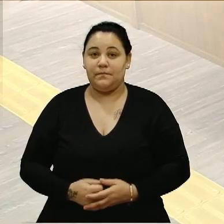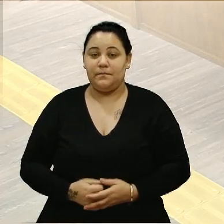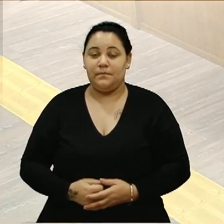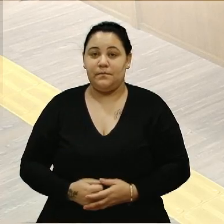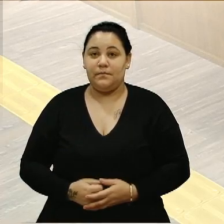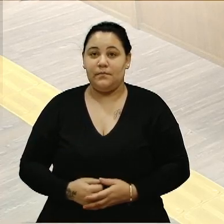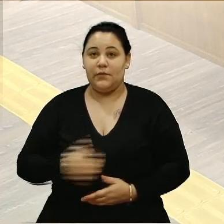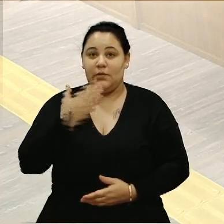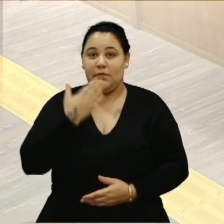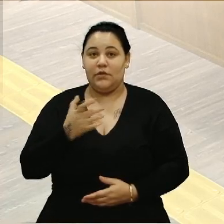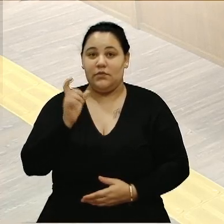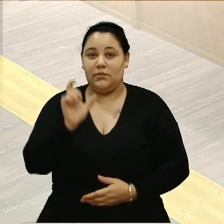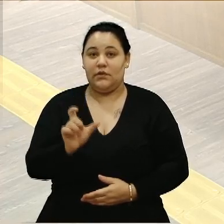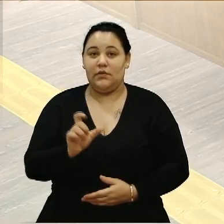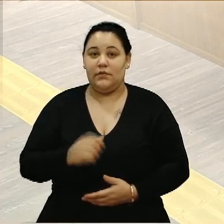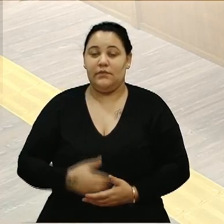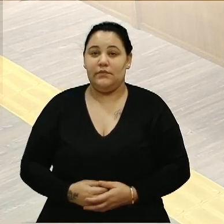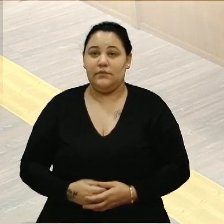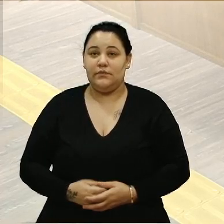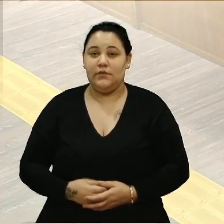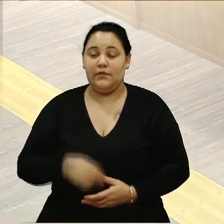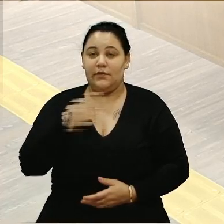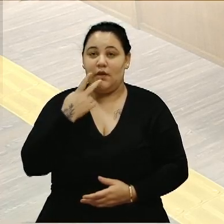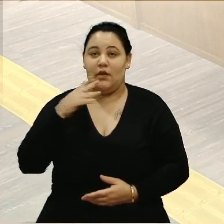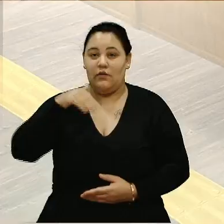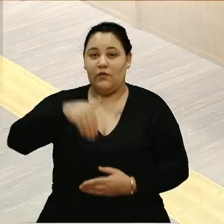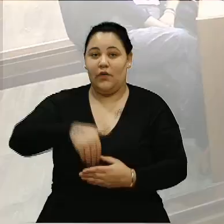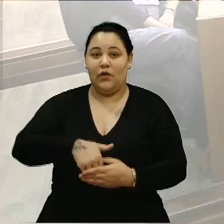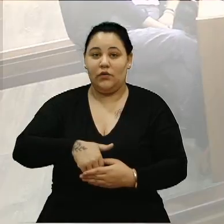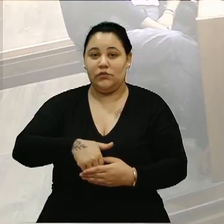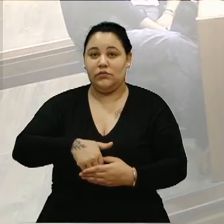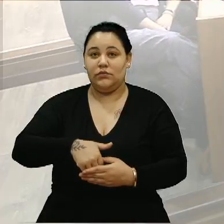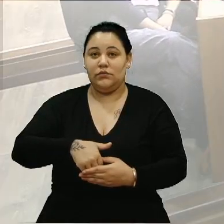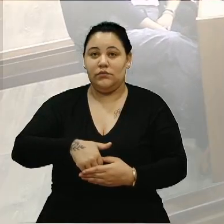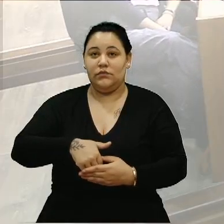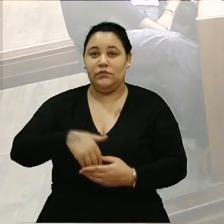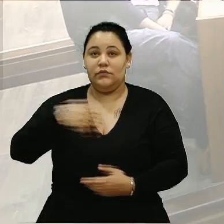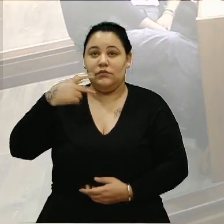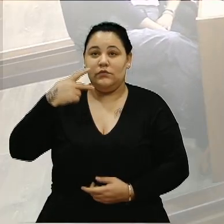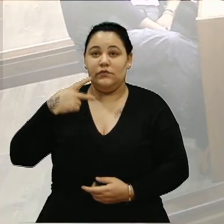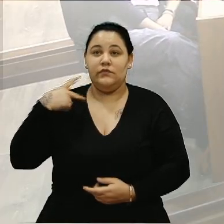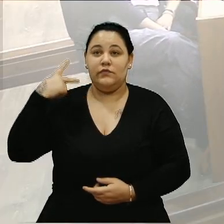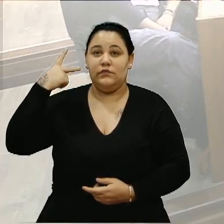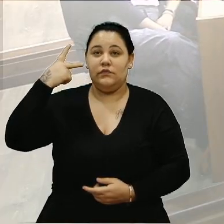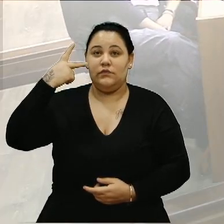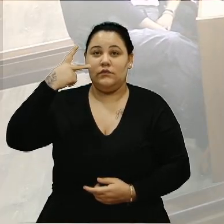Peço a palavra para declarar voto, presidente. Para declarar o voto,